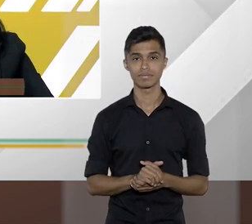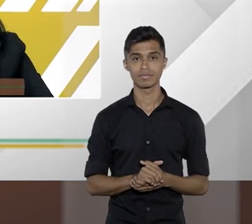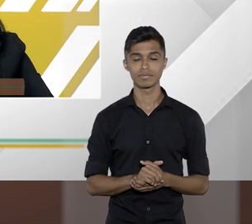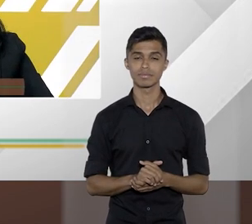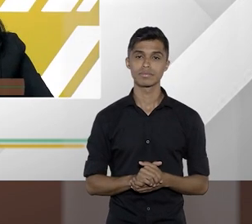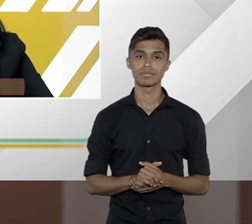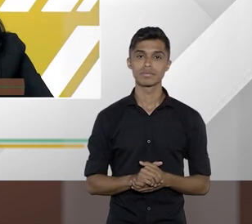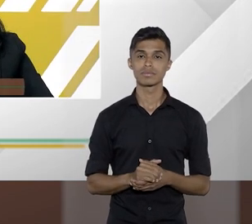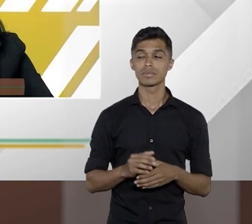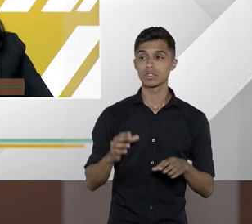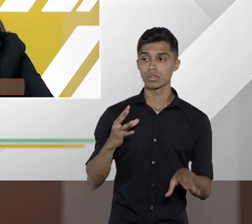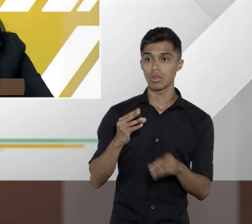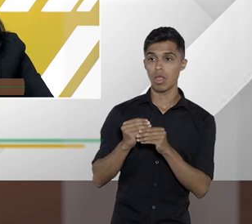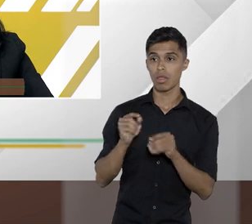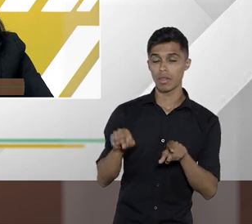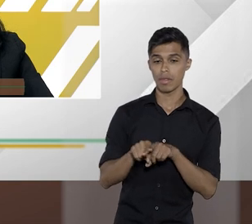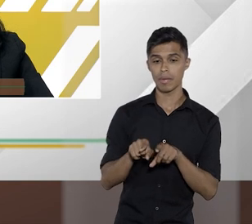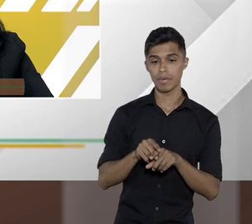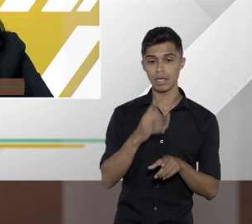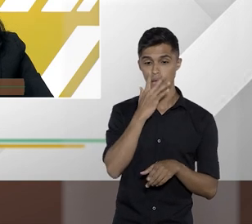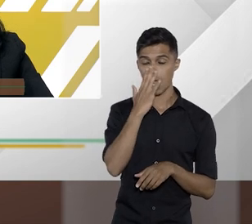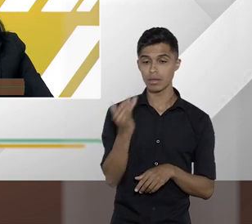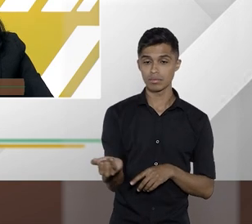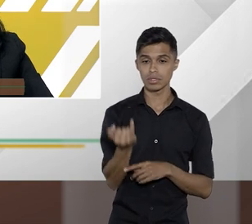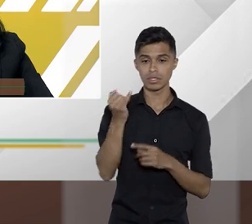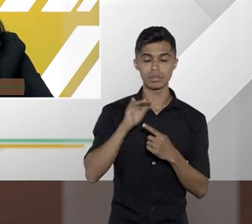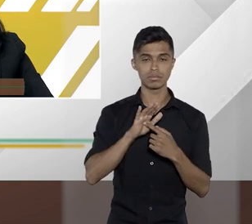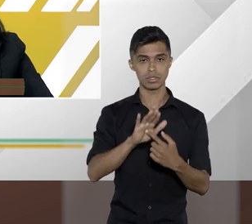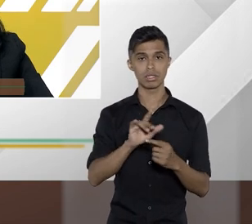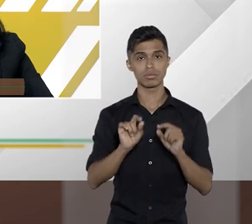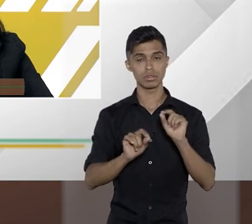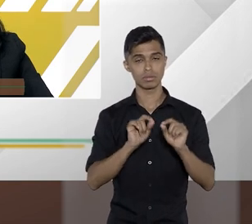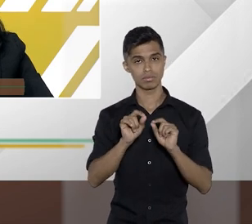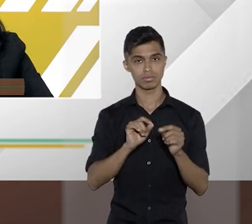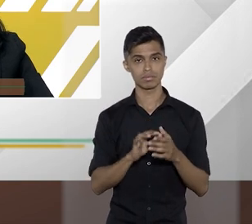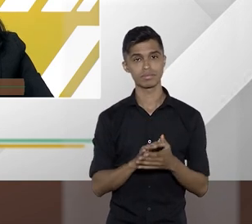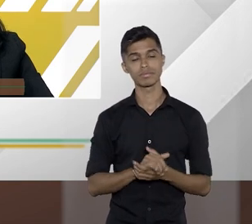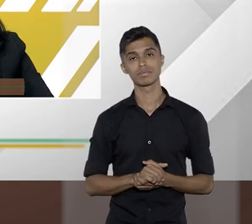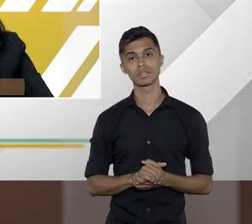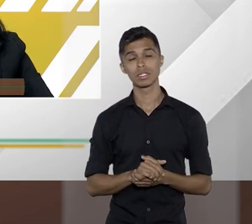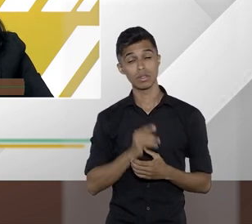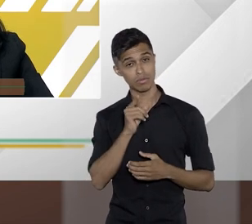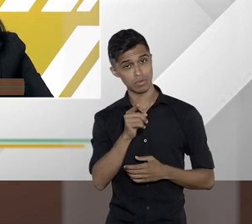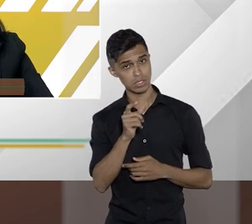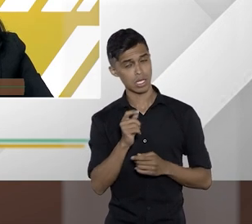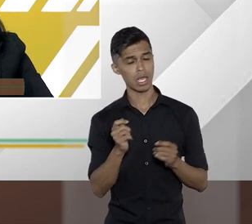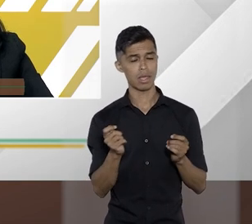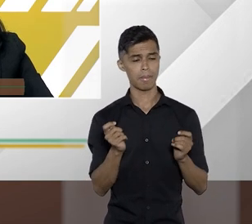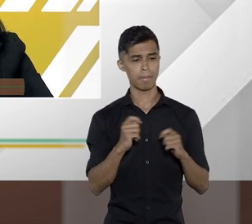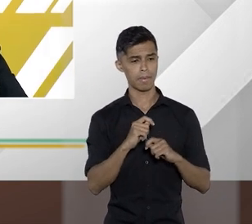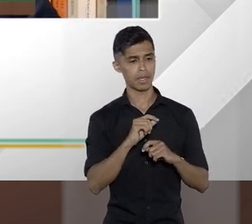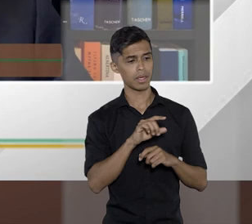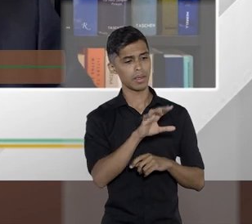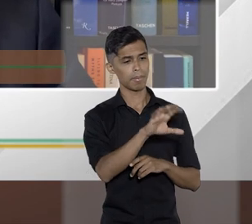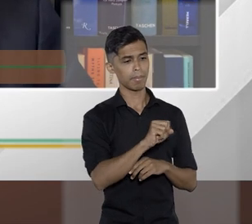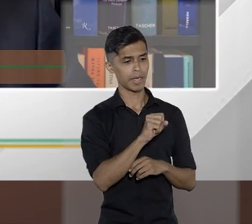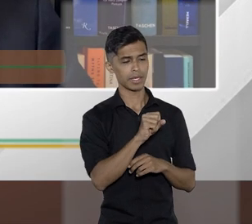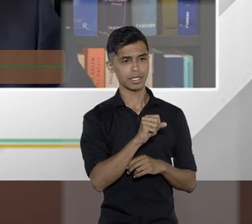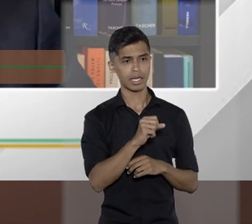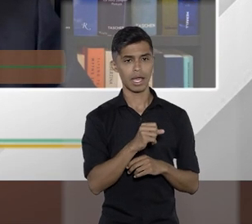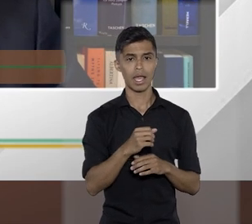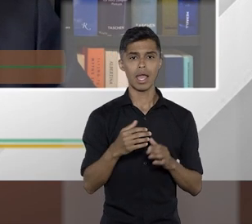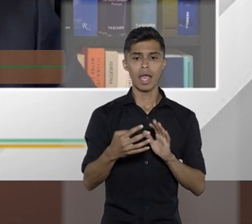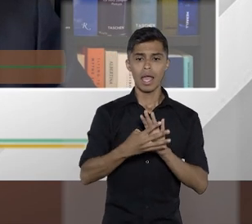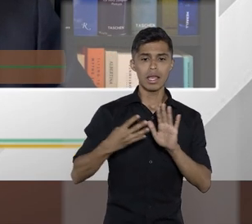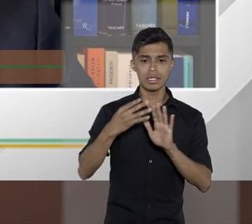E só para complementar isso, Elton, que eu acho que é importante também deixar claro, que assim, uma coisa é você divulgar a matriz do